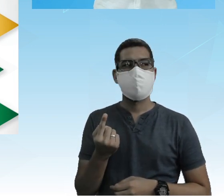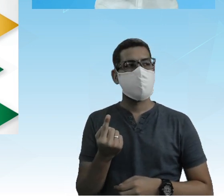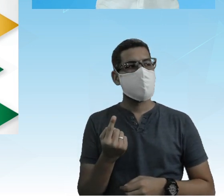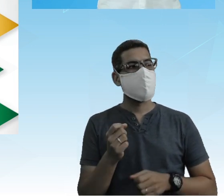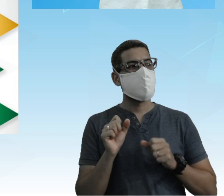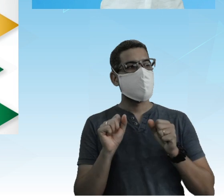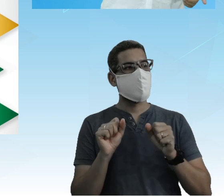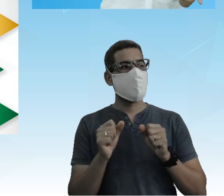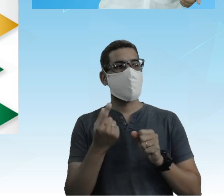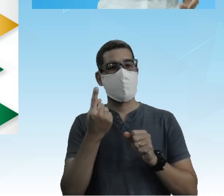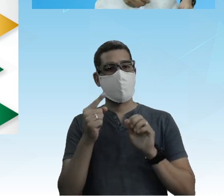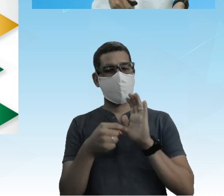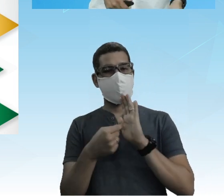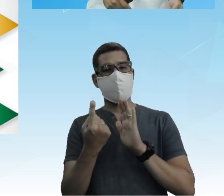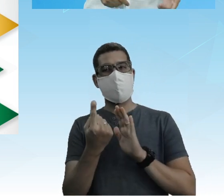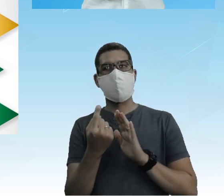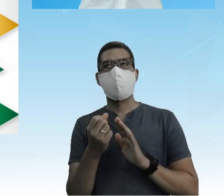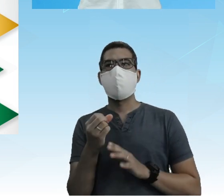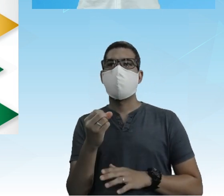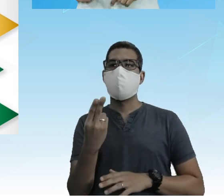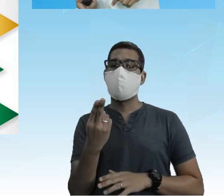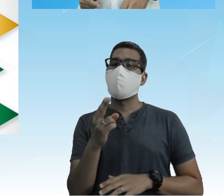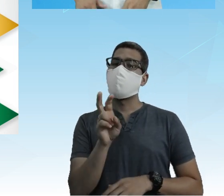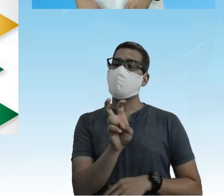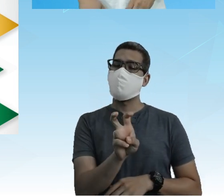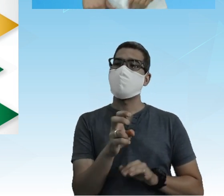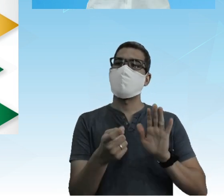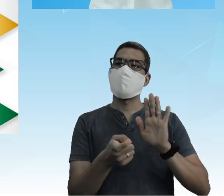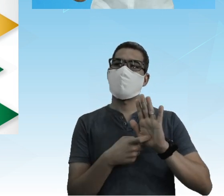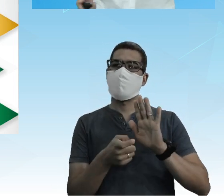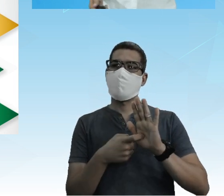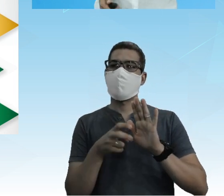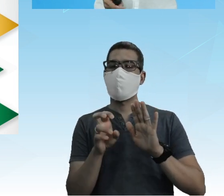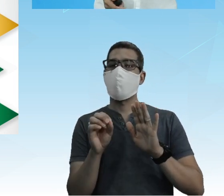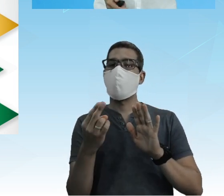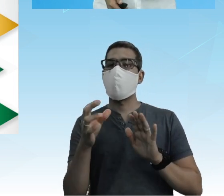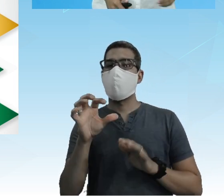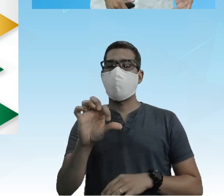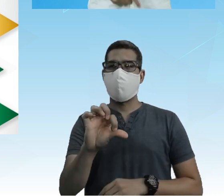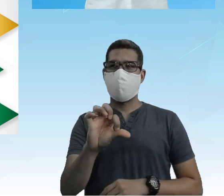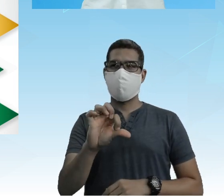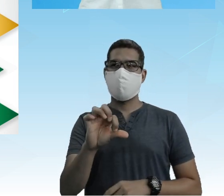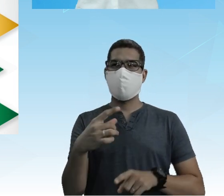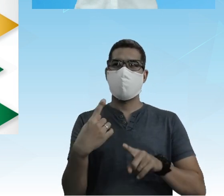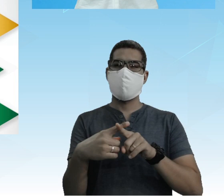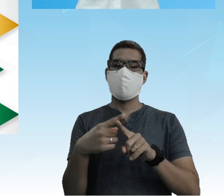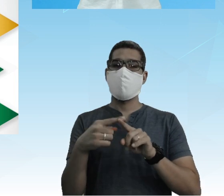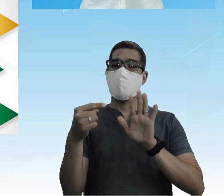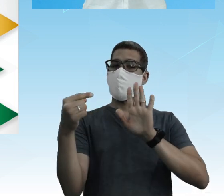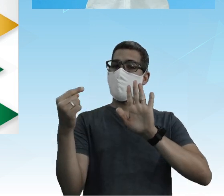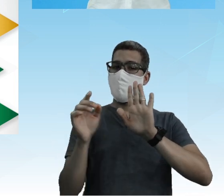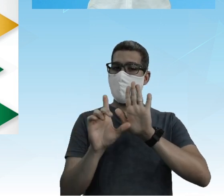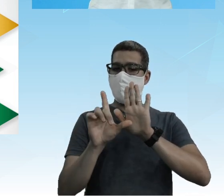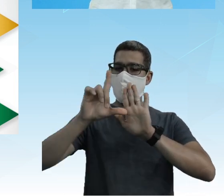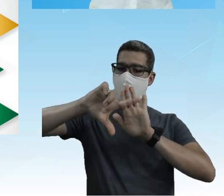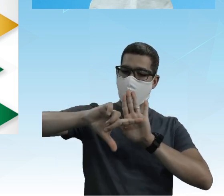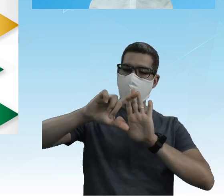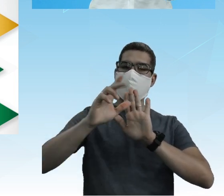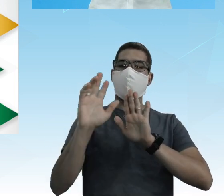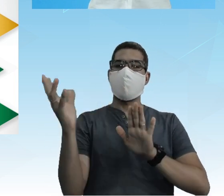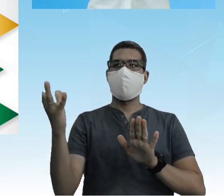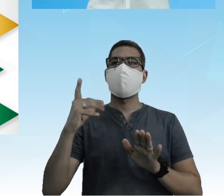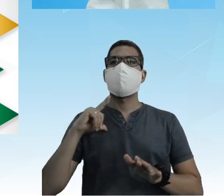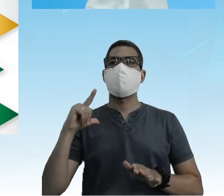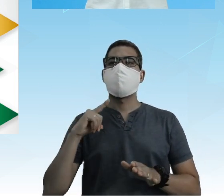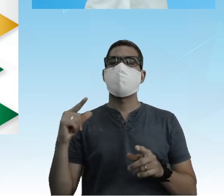pode ter clicado Uma vez Ou cinco vezes Ou nove vezes Por quê? Porque para isso acontecer Tem que ser números